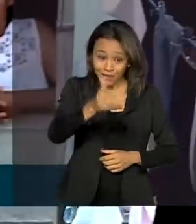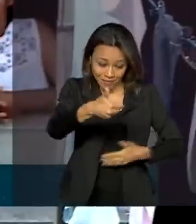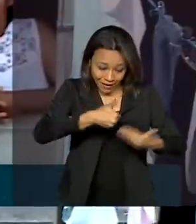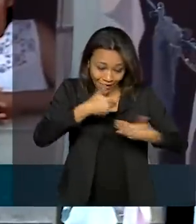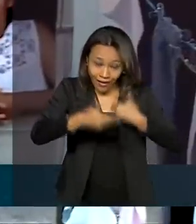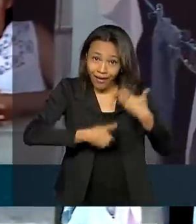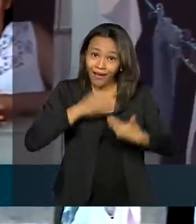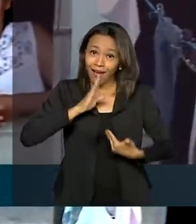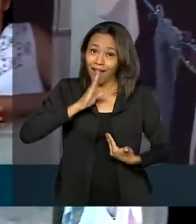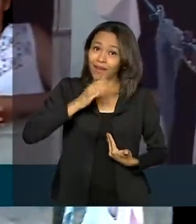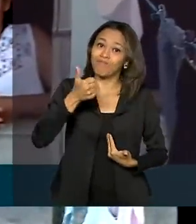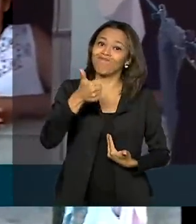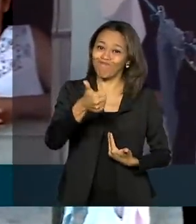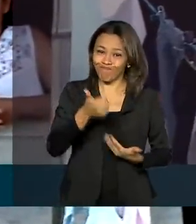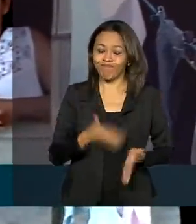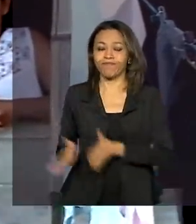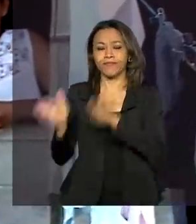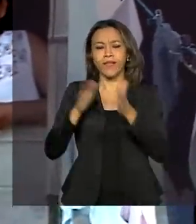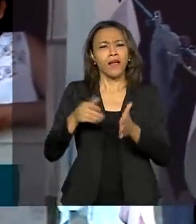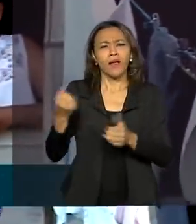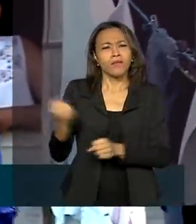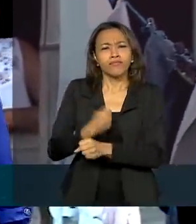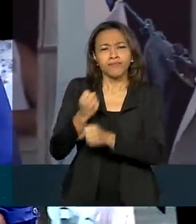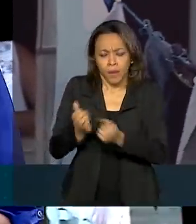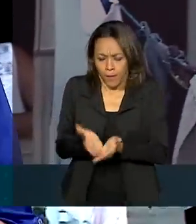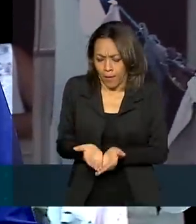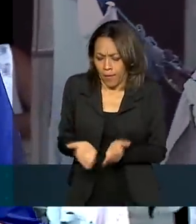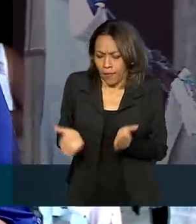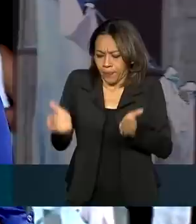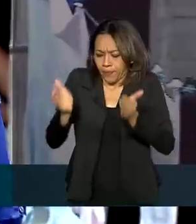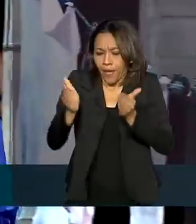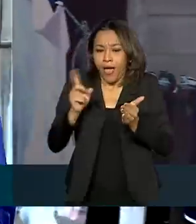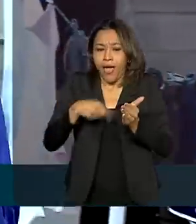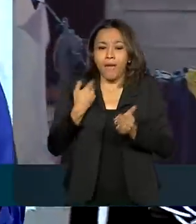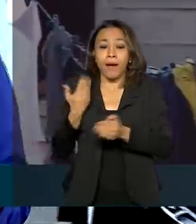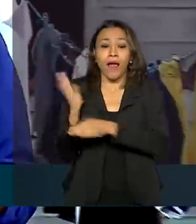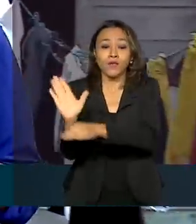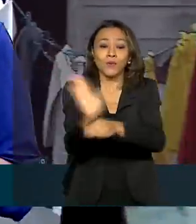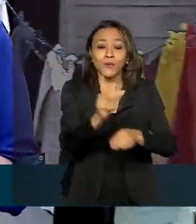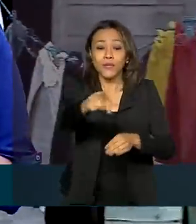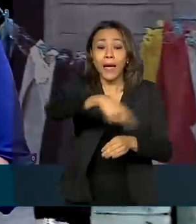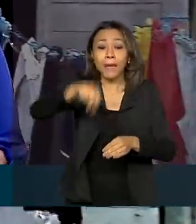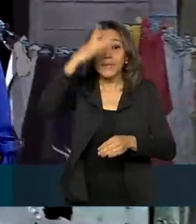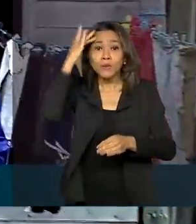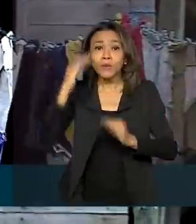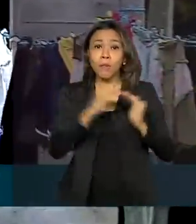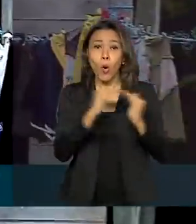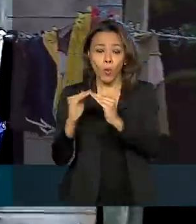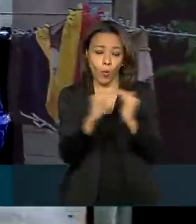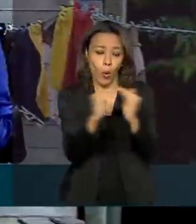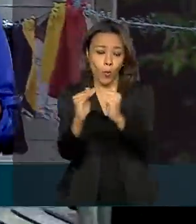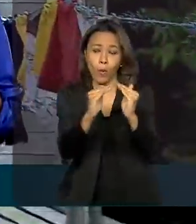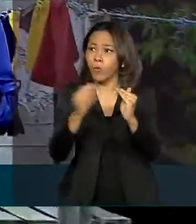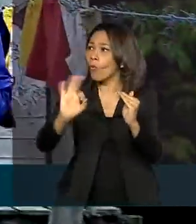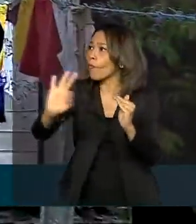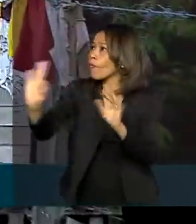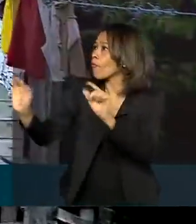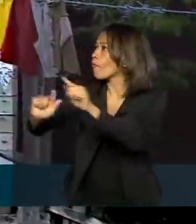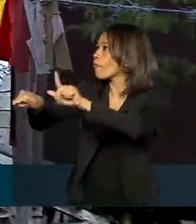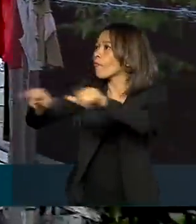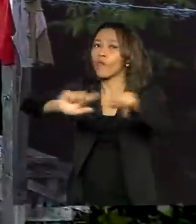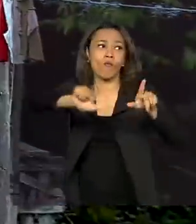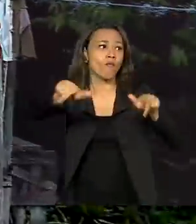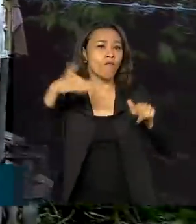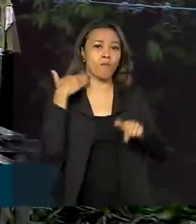né? As agências-barco foram construídas para atender comunidades ribeirinhas como esta. Sem nenhuma agência por perto, quem mora